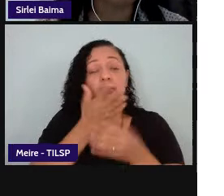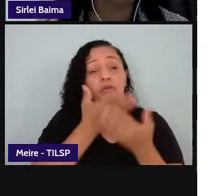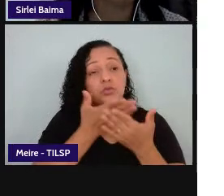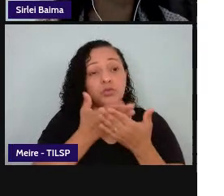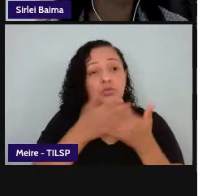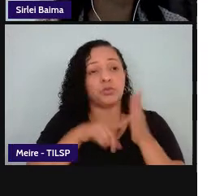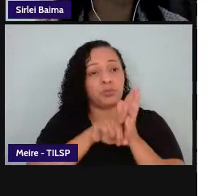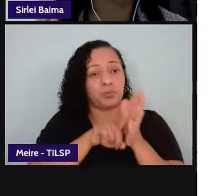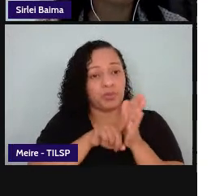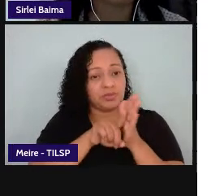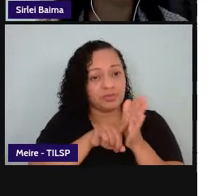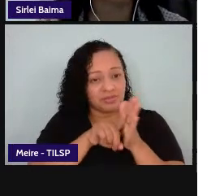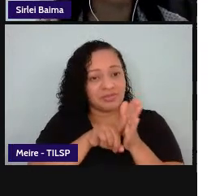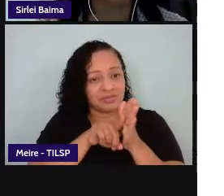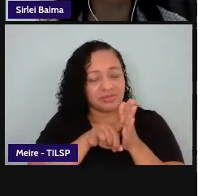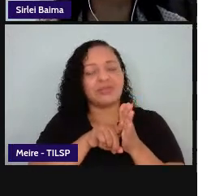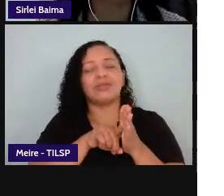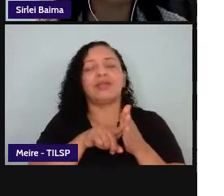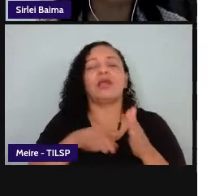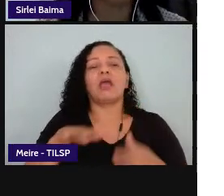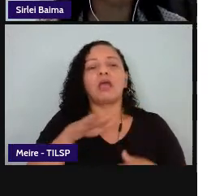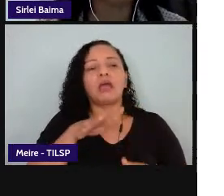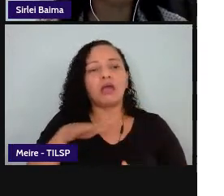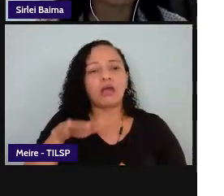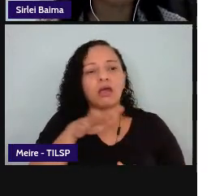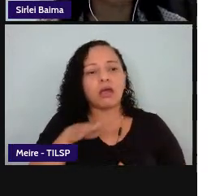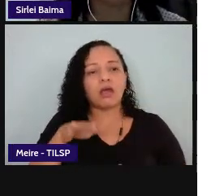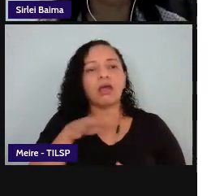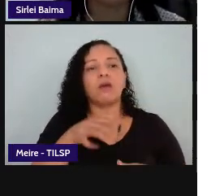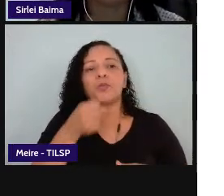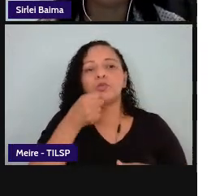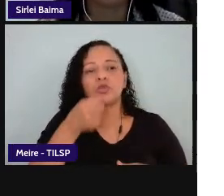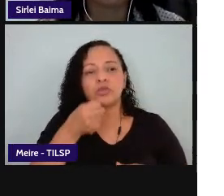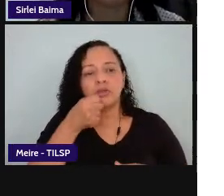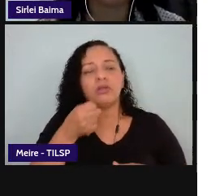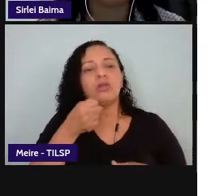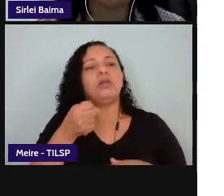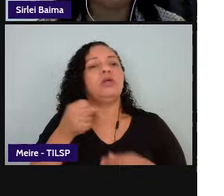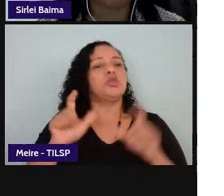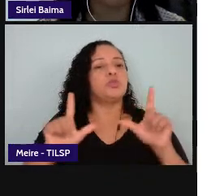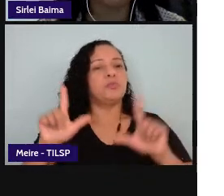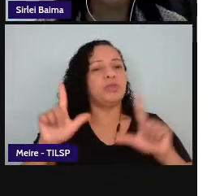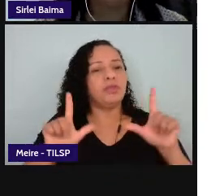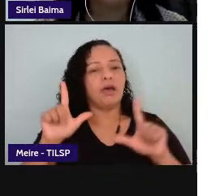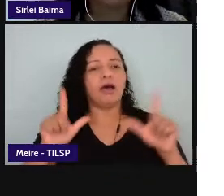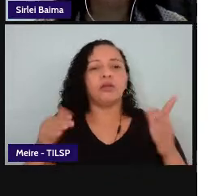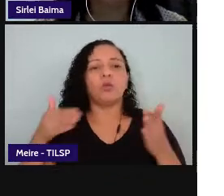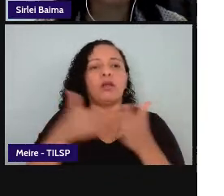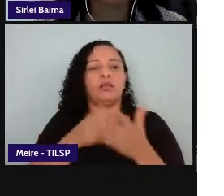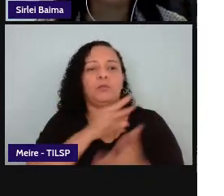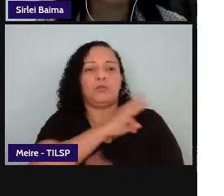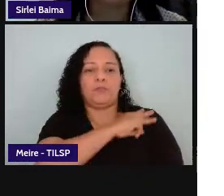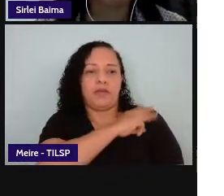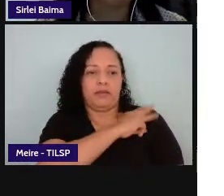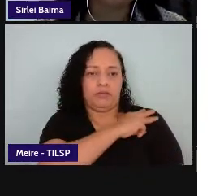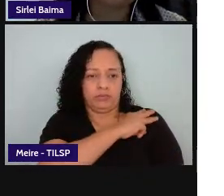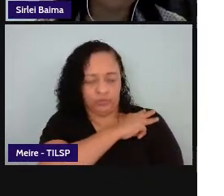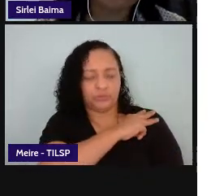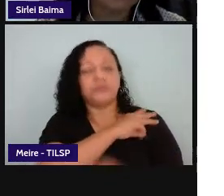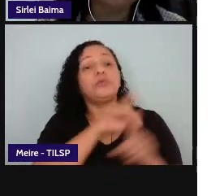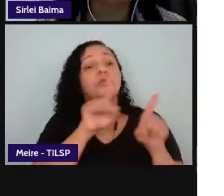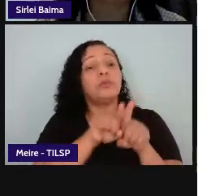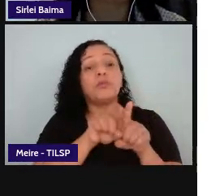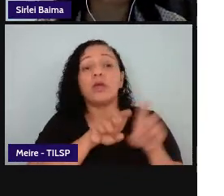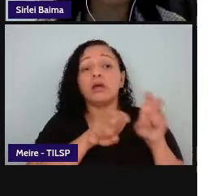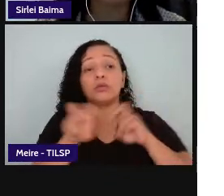vida pública para os anos iniciais e campo jornalístico midiático que se estende até o ensino médio o campo da atuação na vida